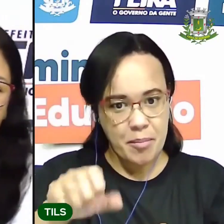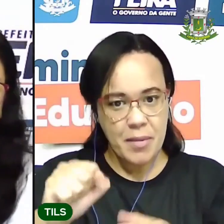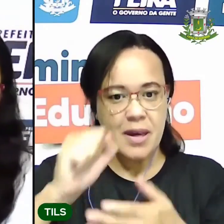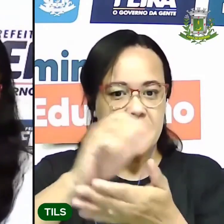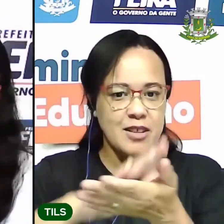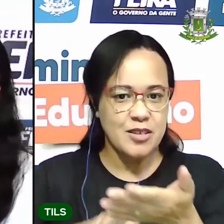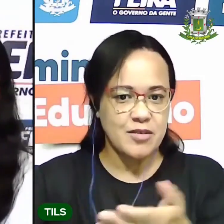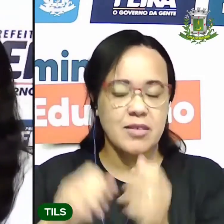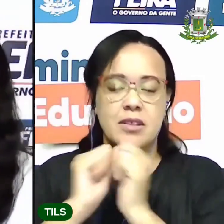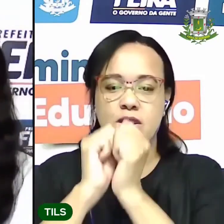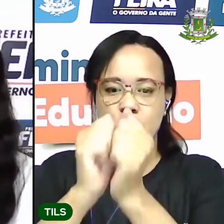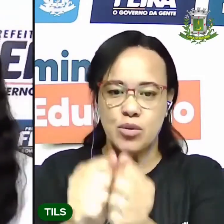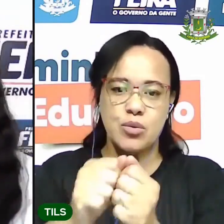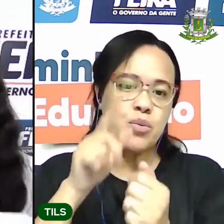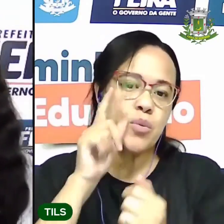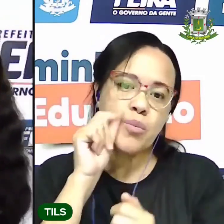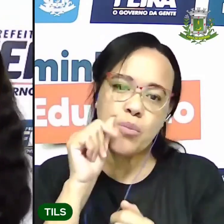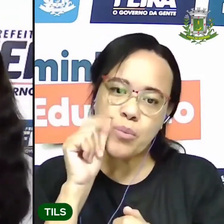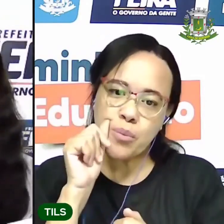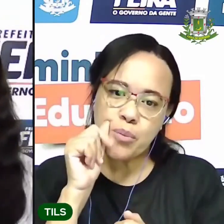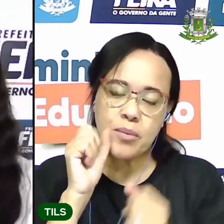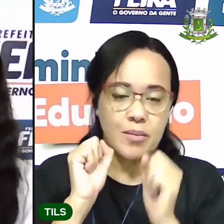com um lápis, tá bom?